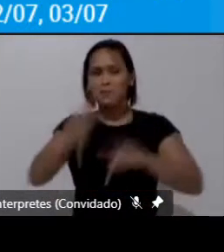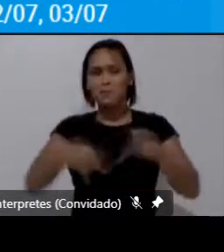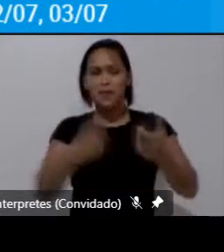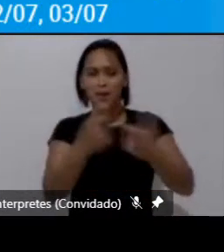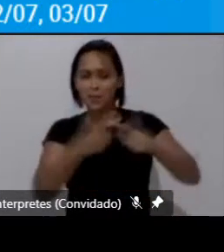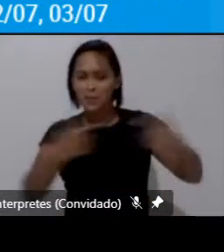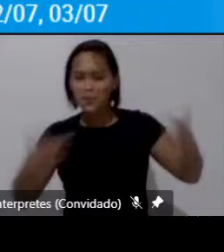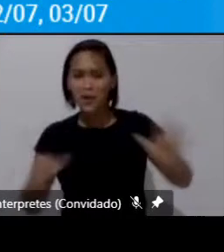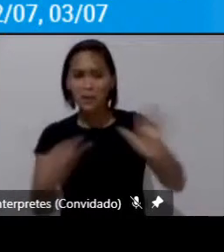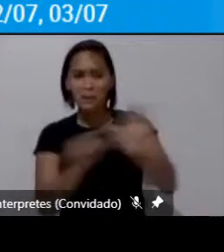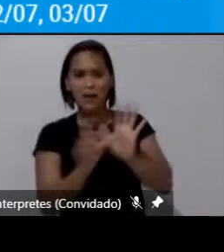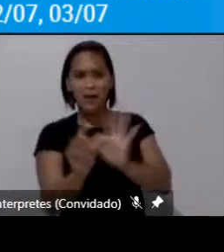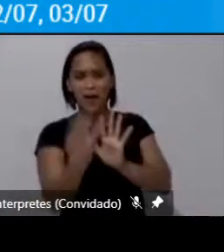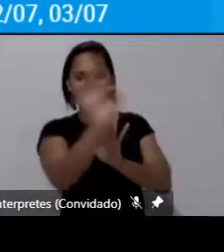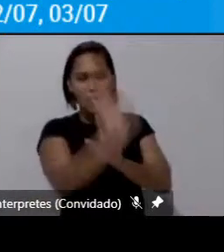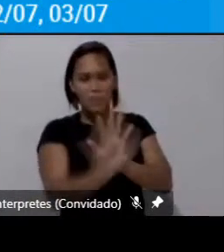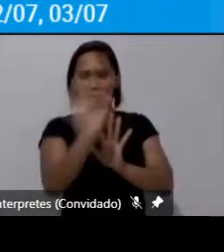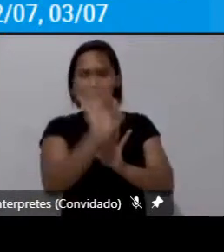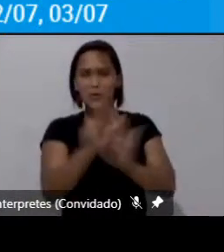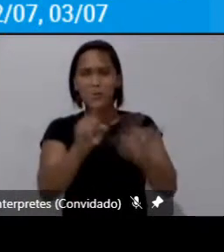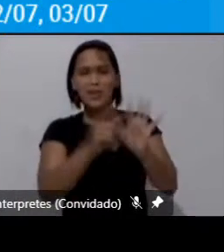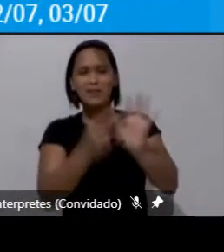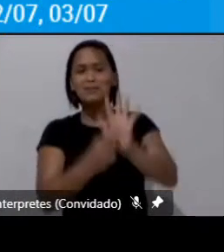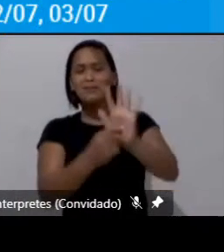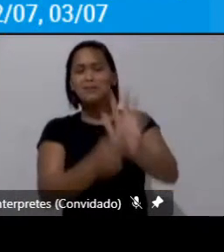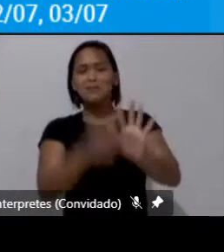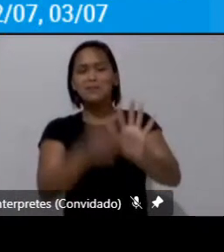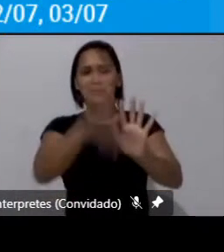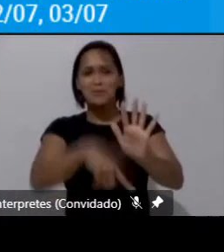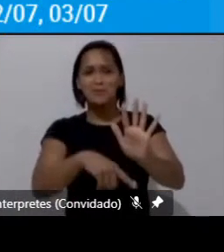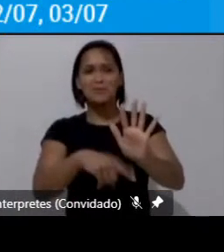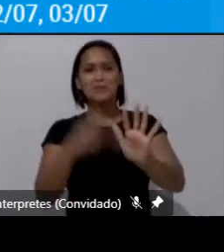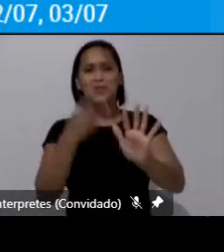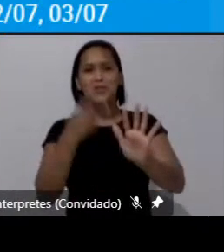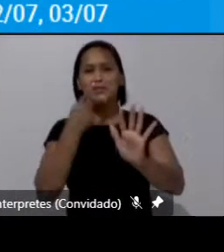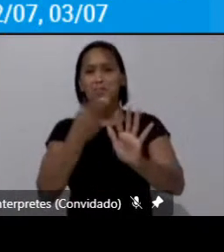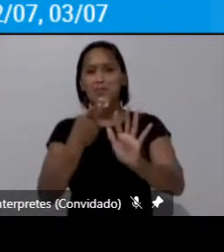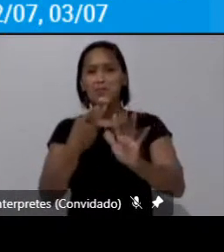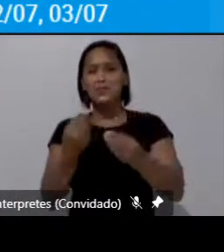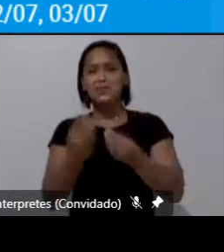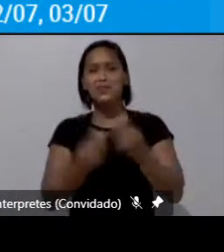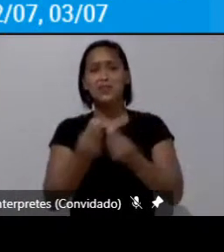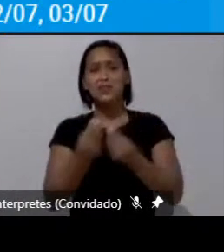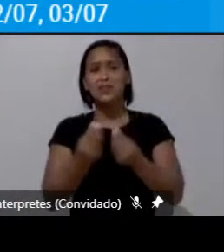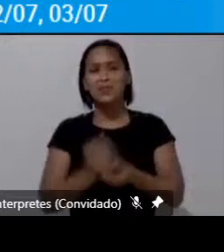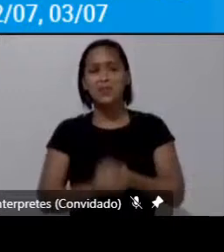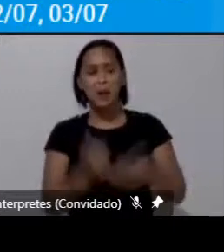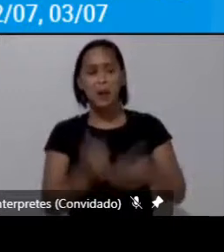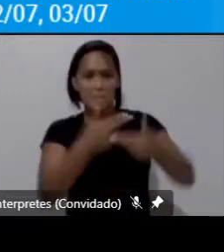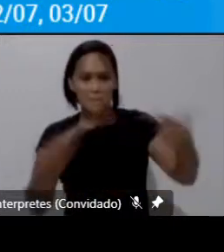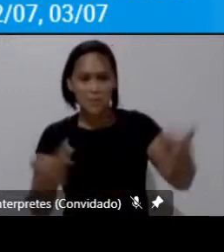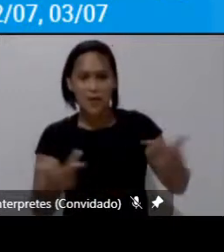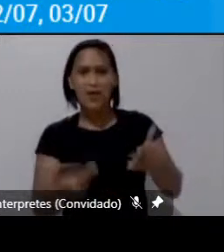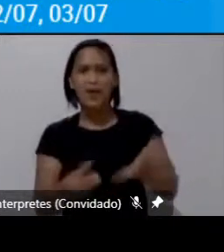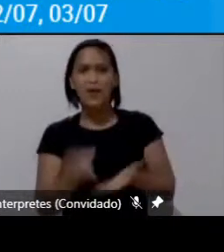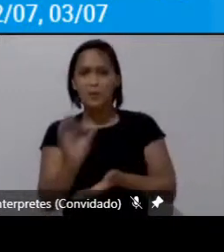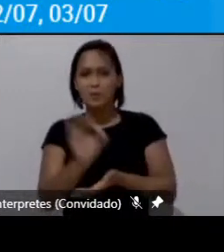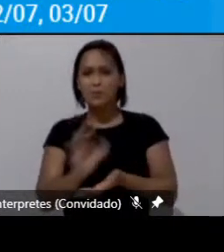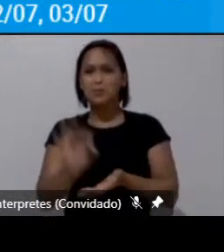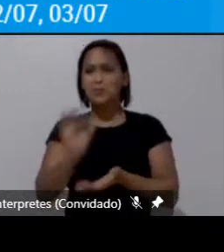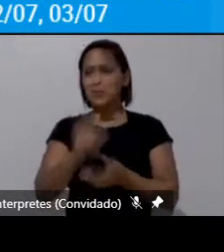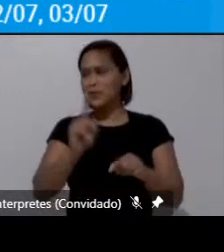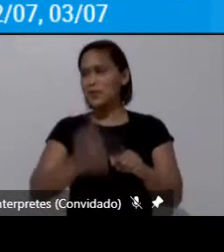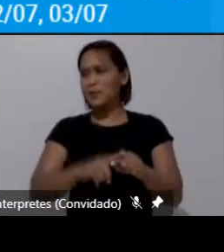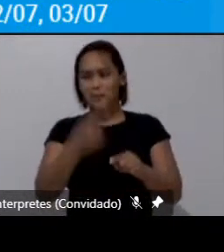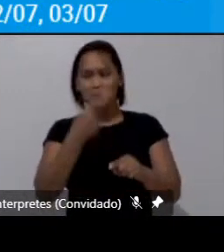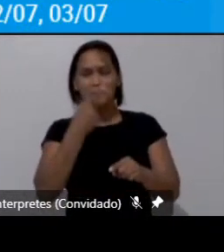bolinha vai mostrar quantos leitos por 10 mil habitantes teria quanto maior a bolinha mais leito e